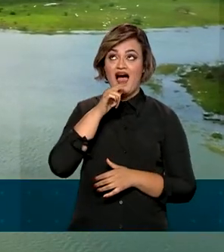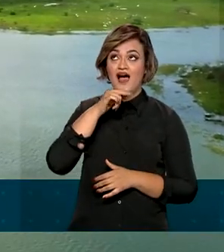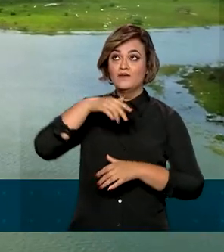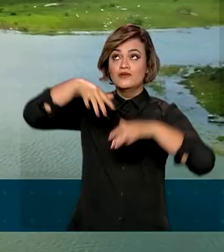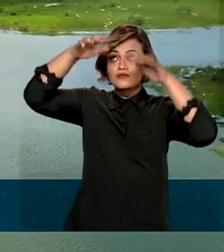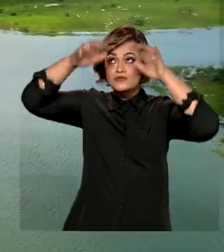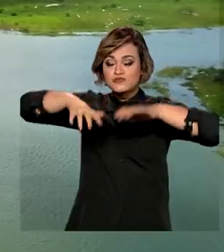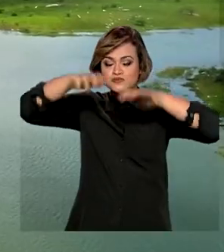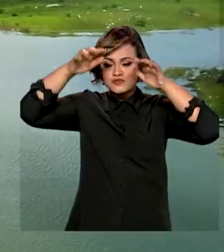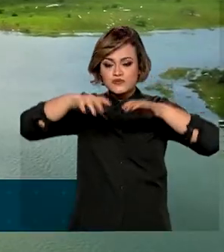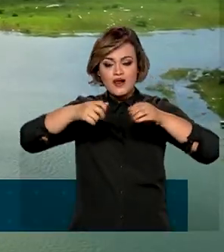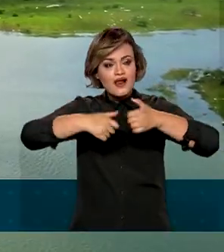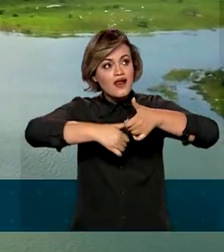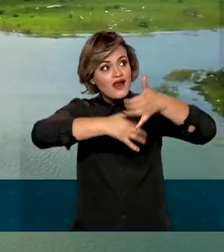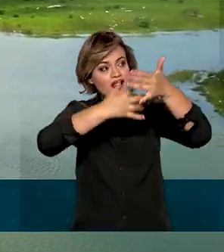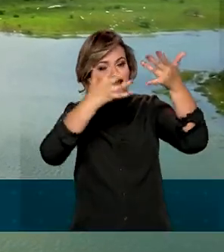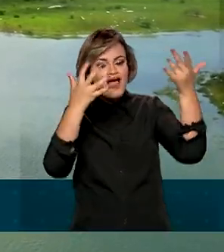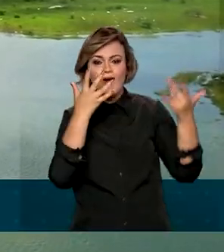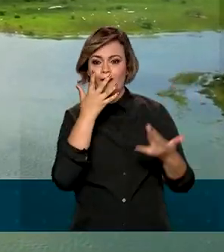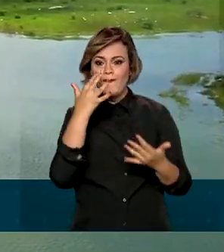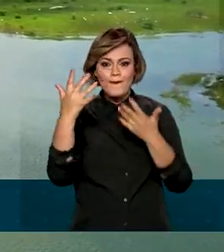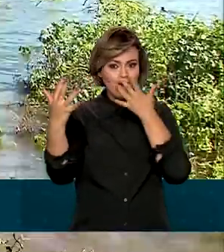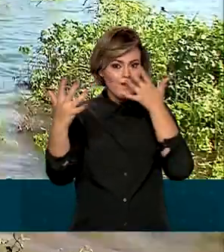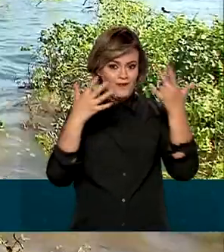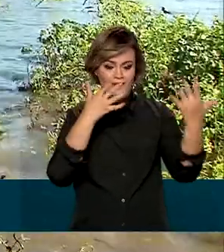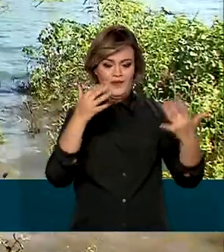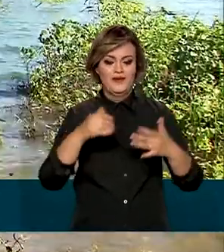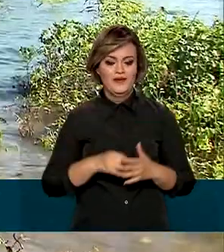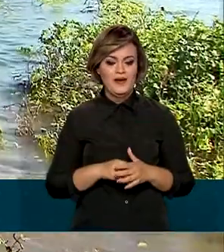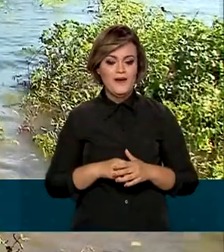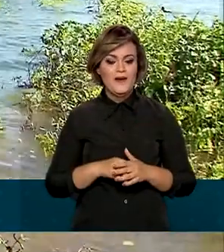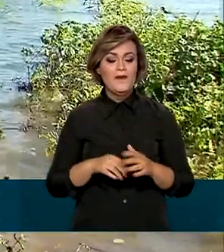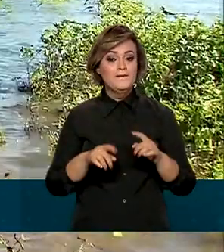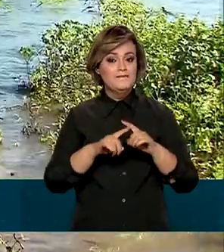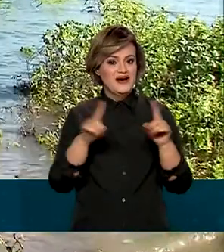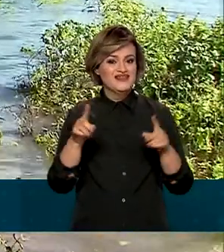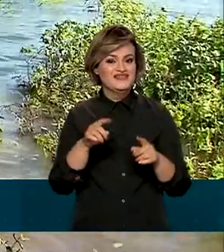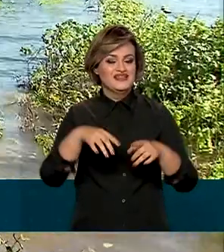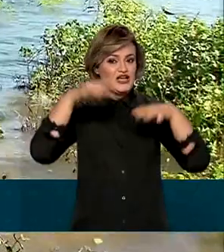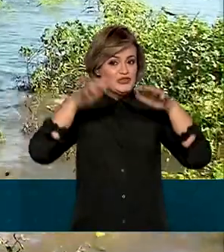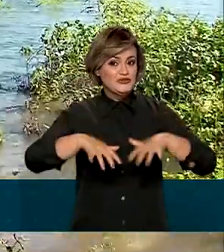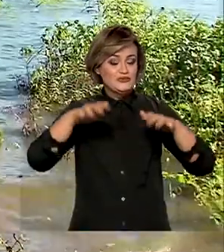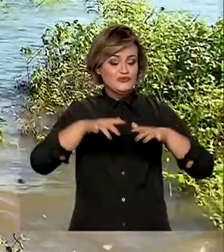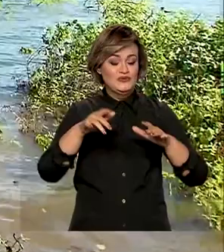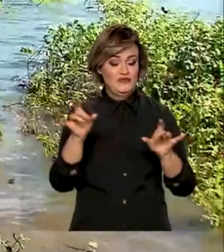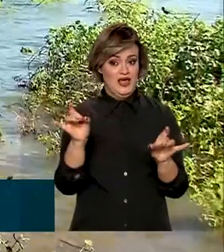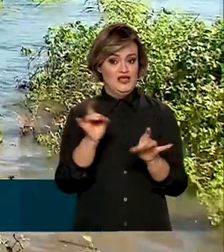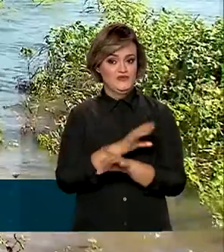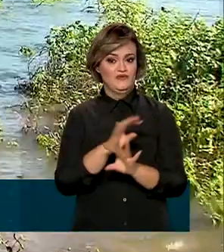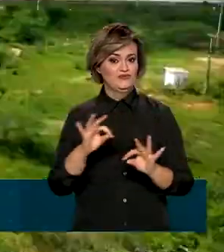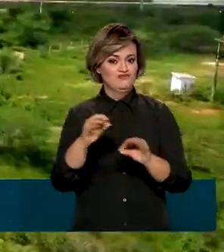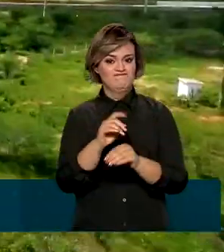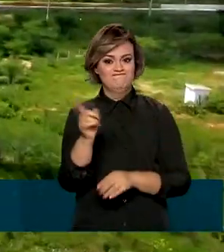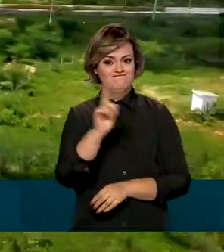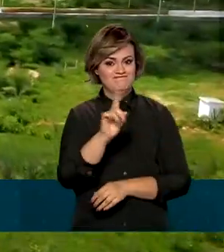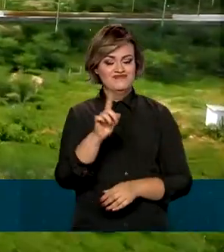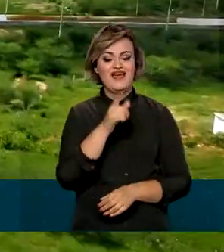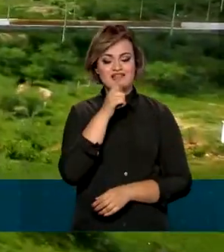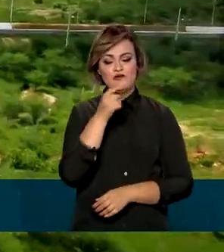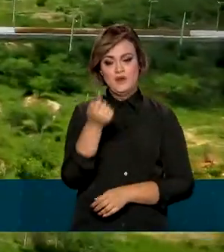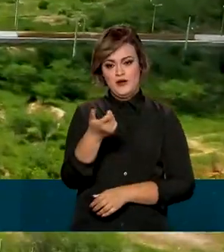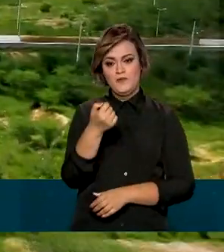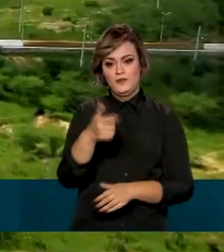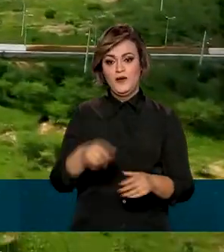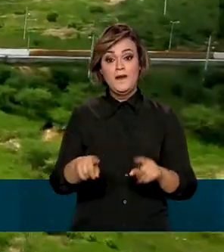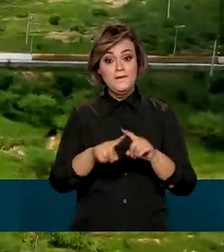céu ajudou a colorir a paisagem agrécia da região, mas foi sempre insuficiente para garantir a sobrevivência. Mas essa